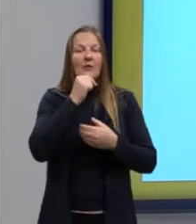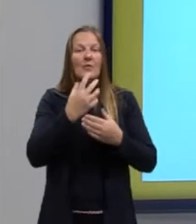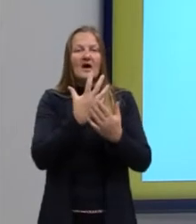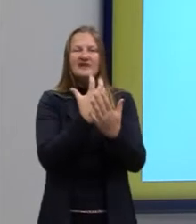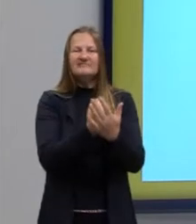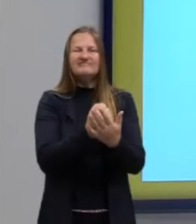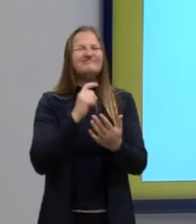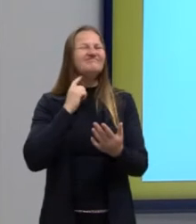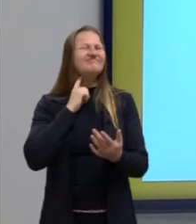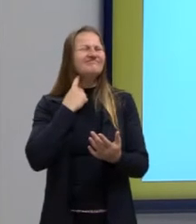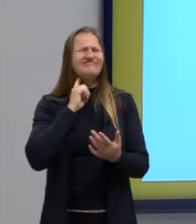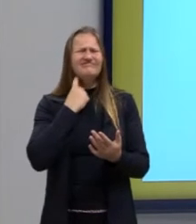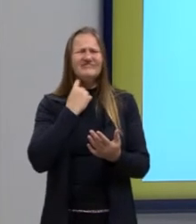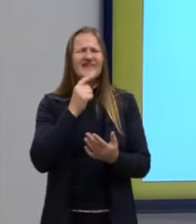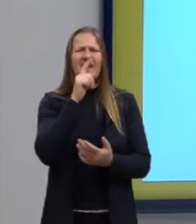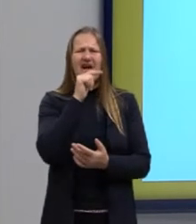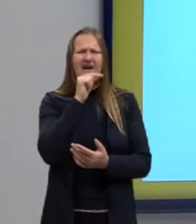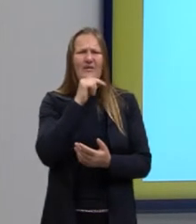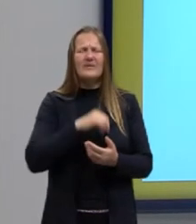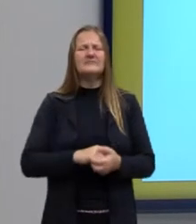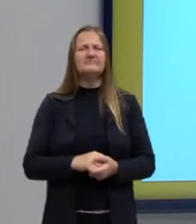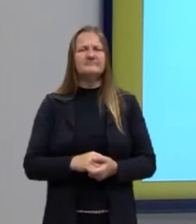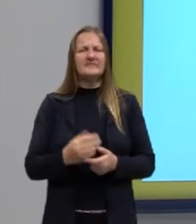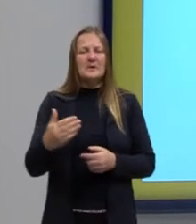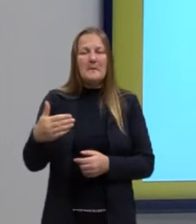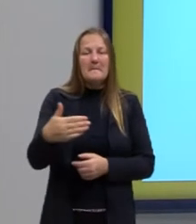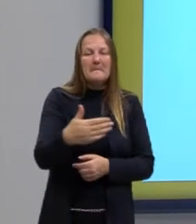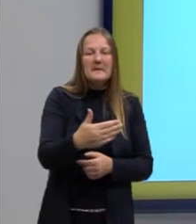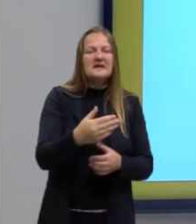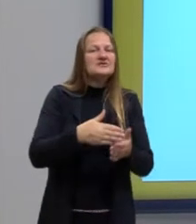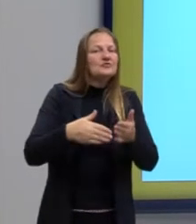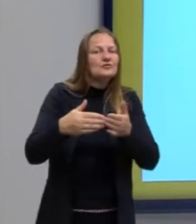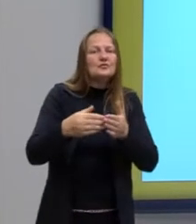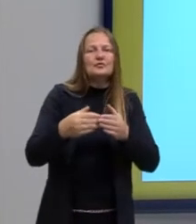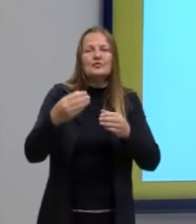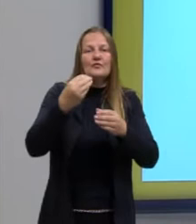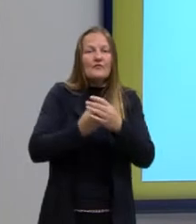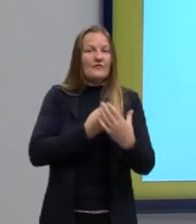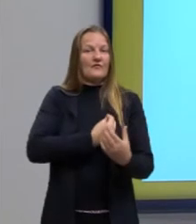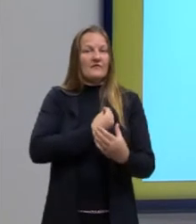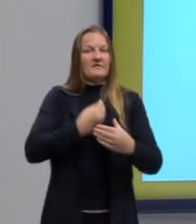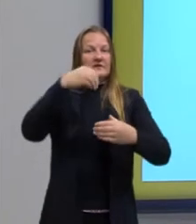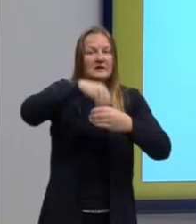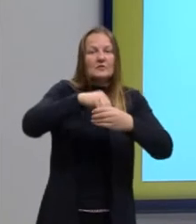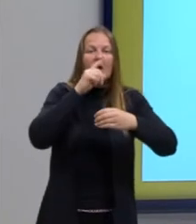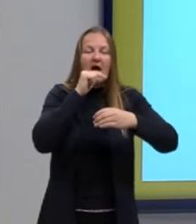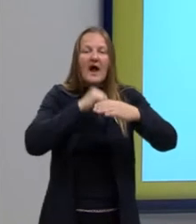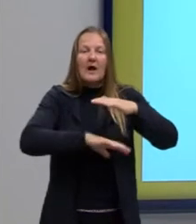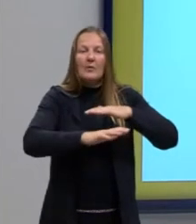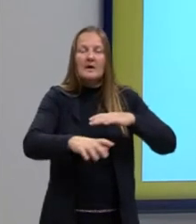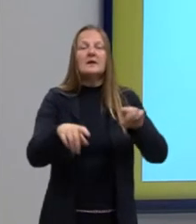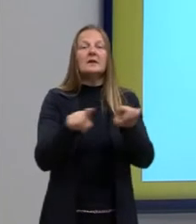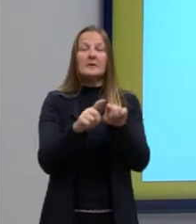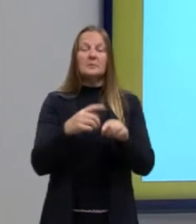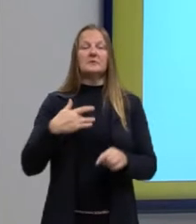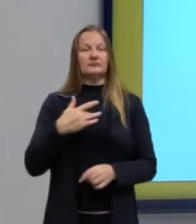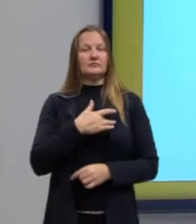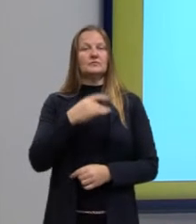da água por produtos de limpeza pode ser prejudicial também à saúde humana,